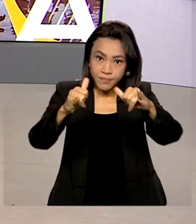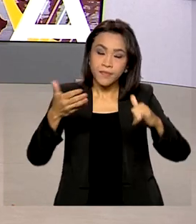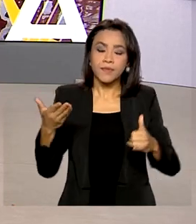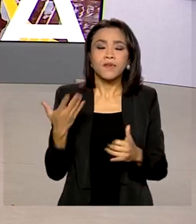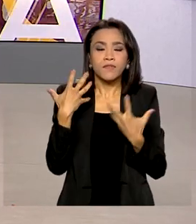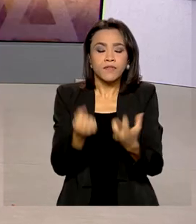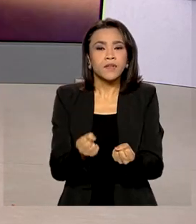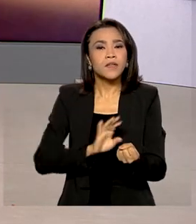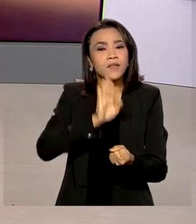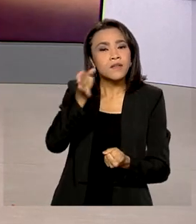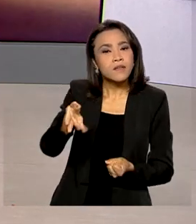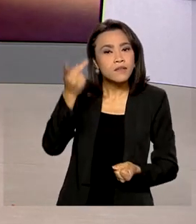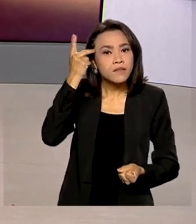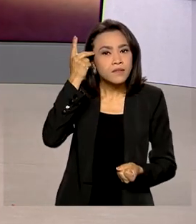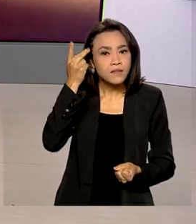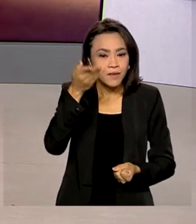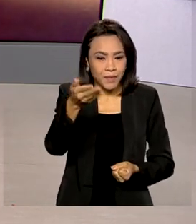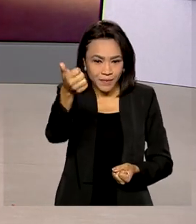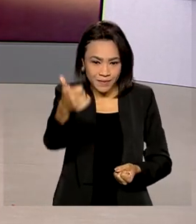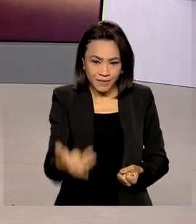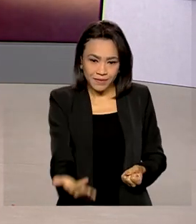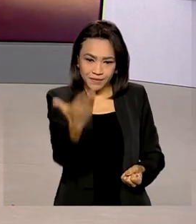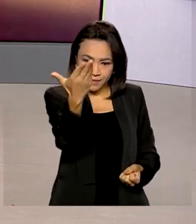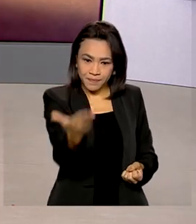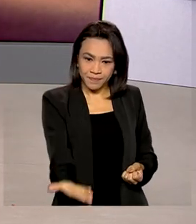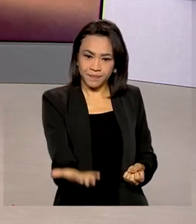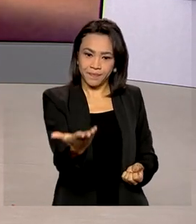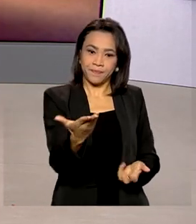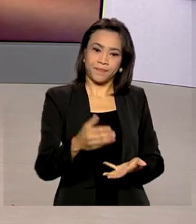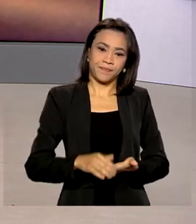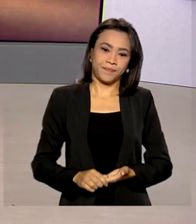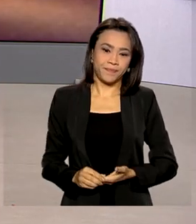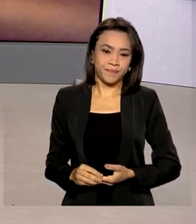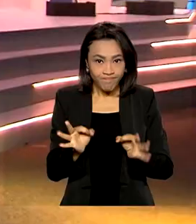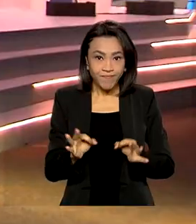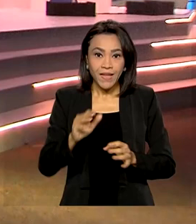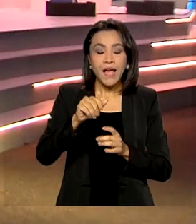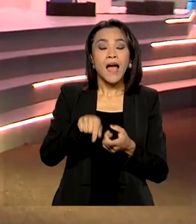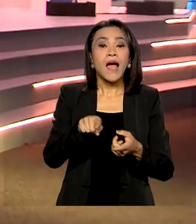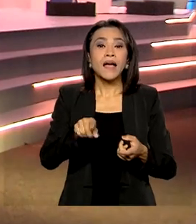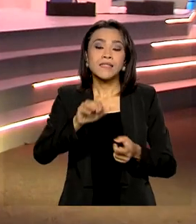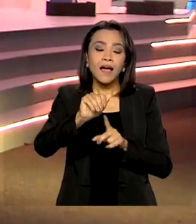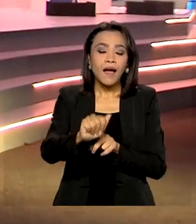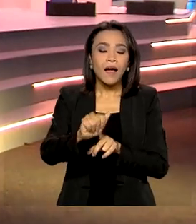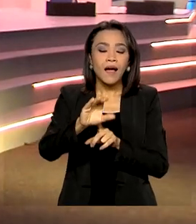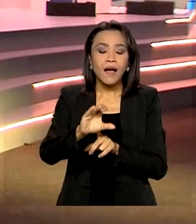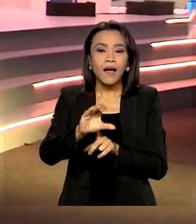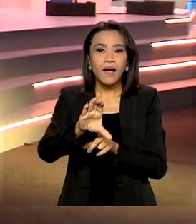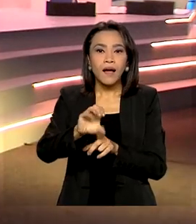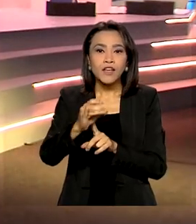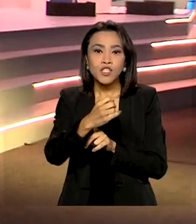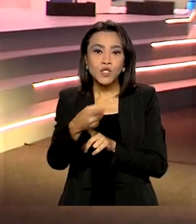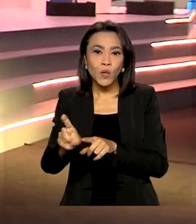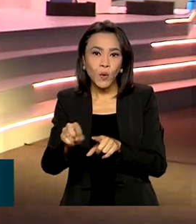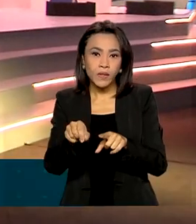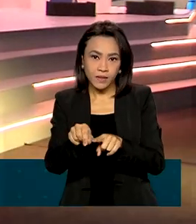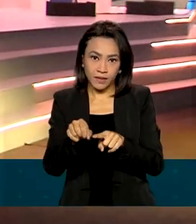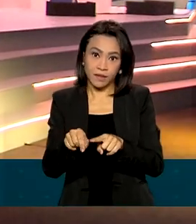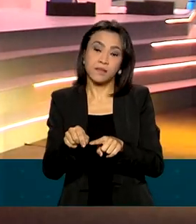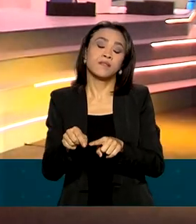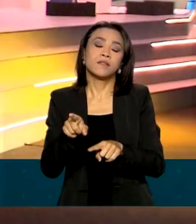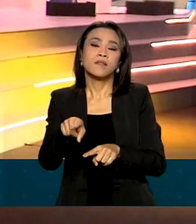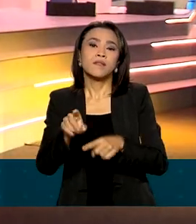as informações com Dimas Soldi. Bom dia, Dimas. Exatamente, a oferta de ações da Eletrobras na Bolsa brasileira